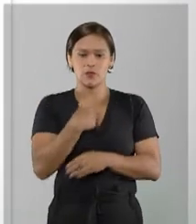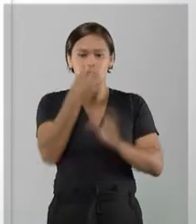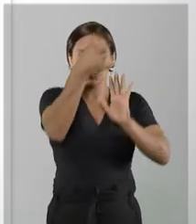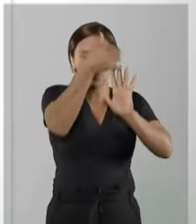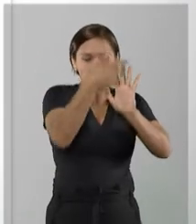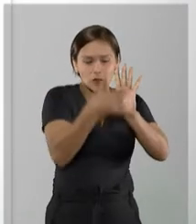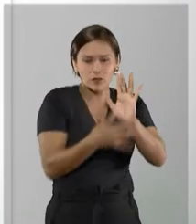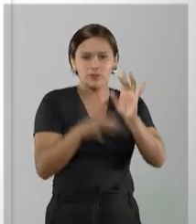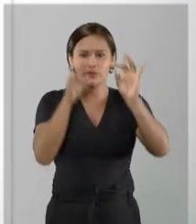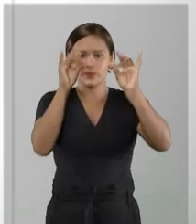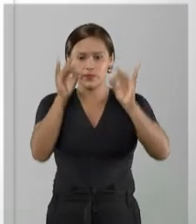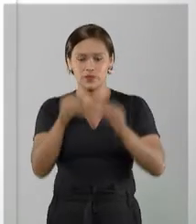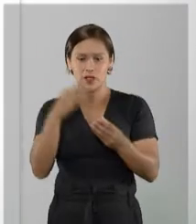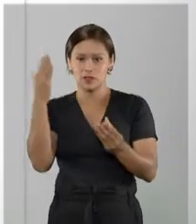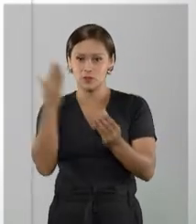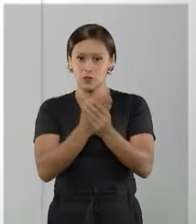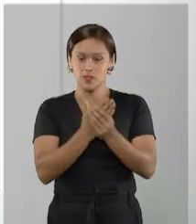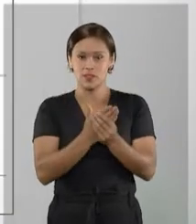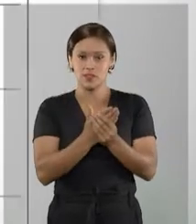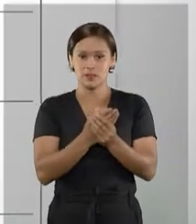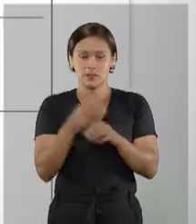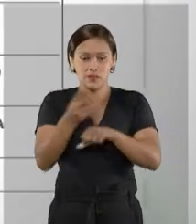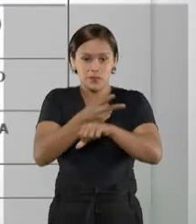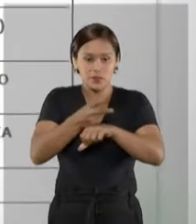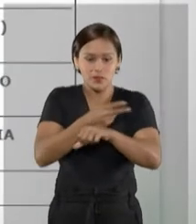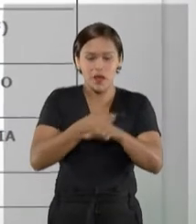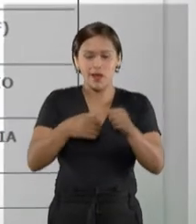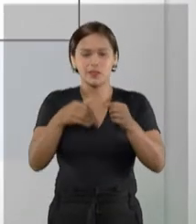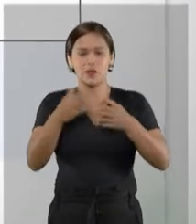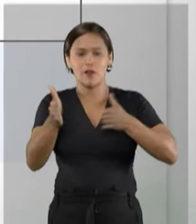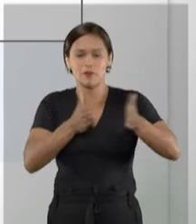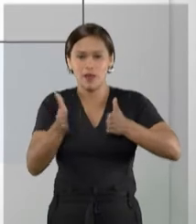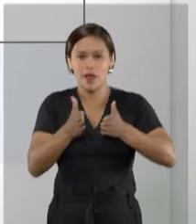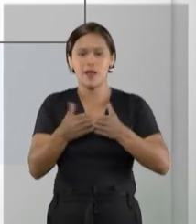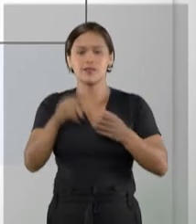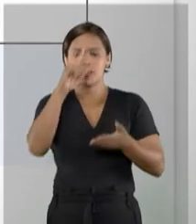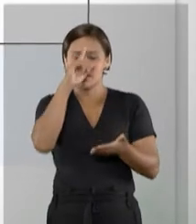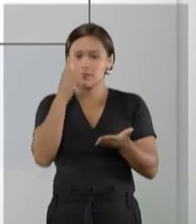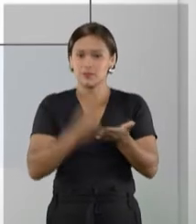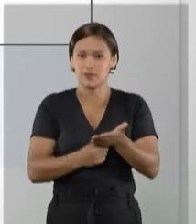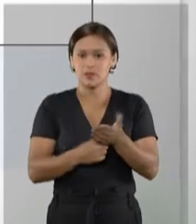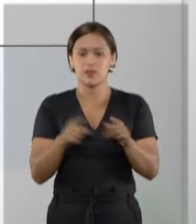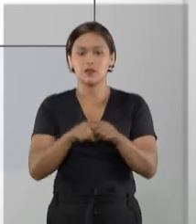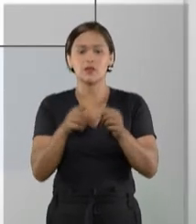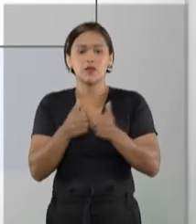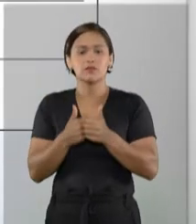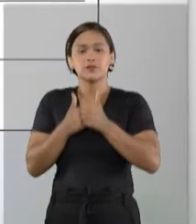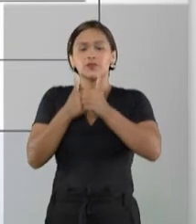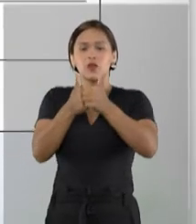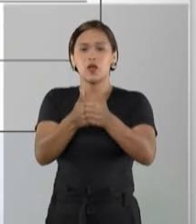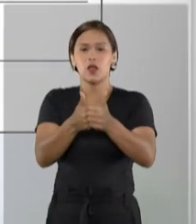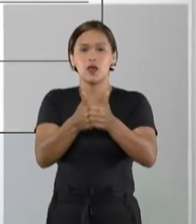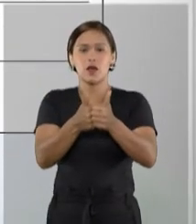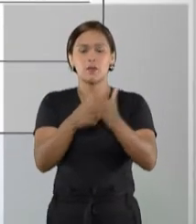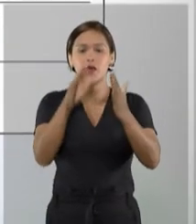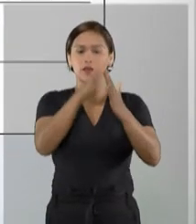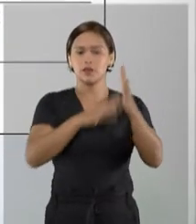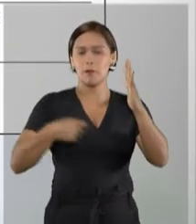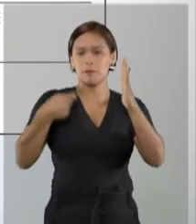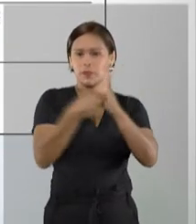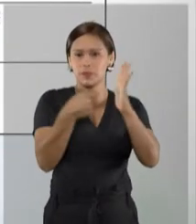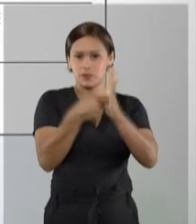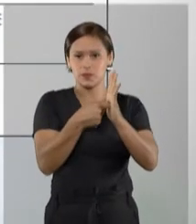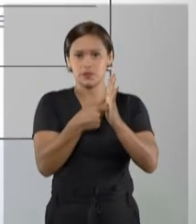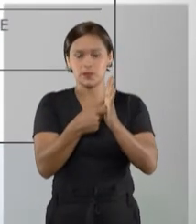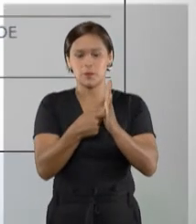aba, contendo todos os detalhes do processo buscado. Fases, decisões com visualização das peças e acompanhamento das petições